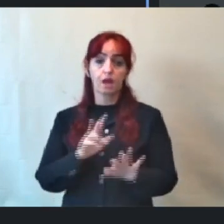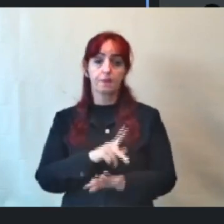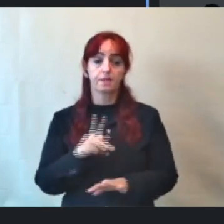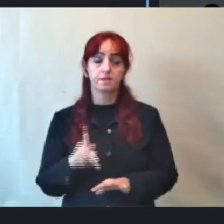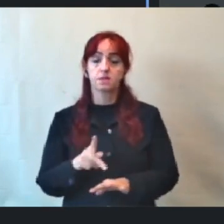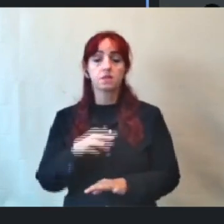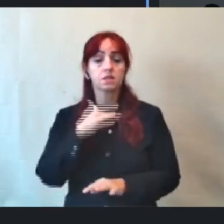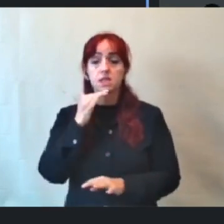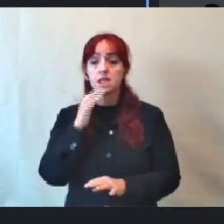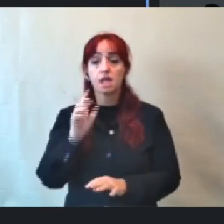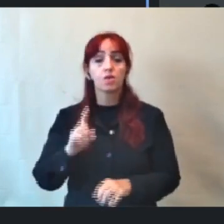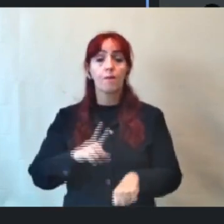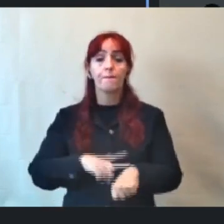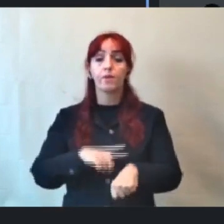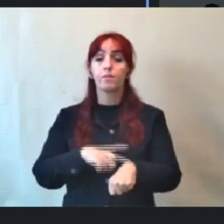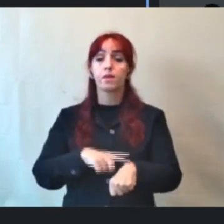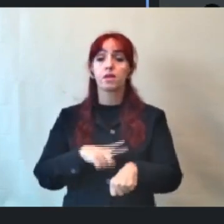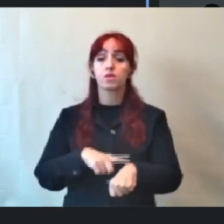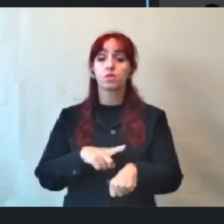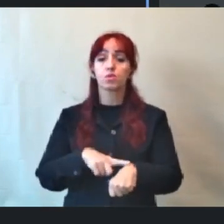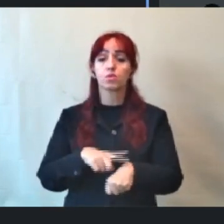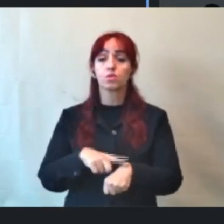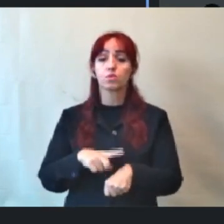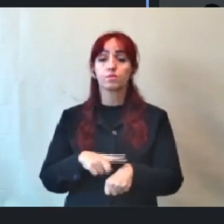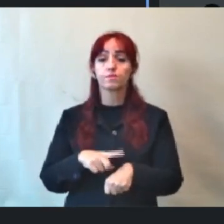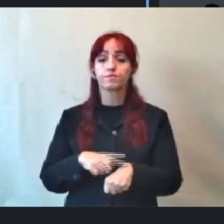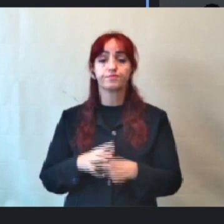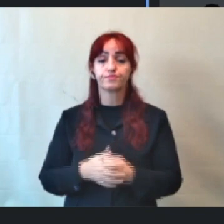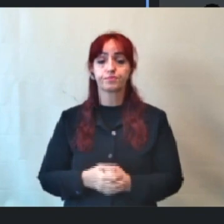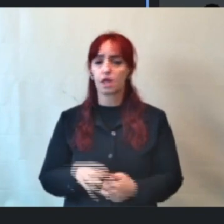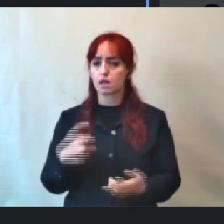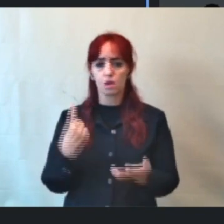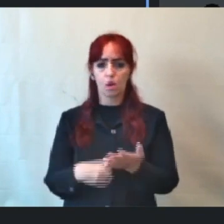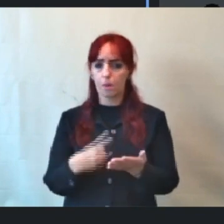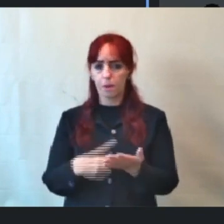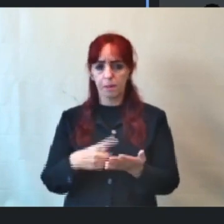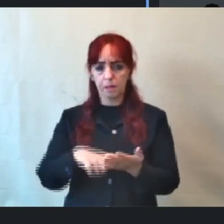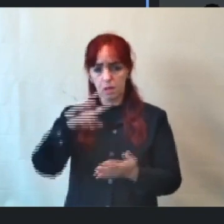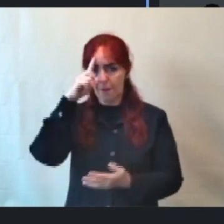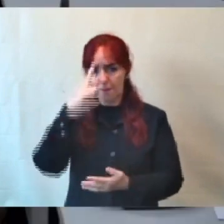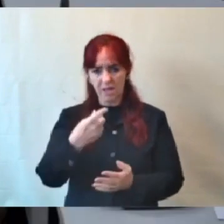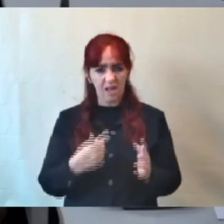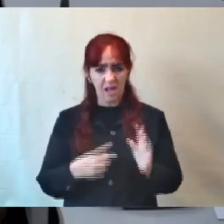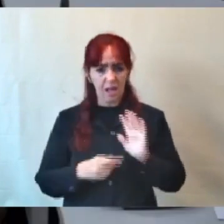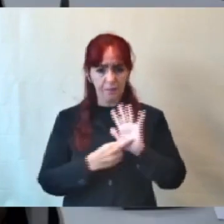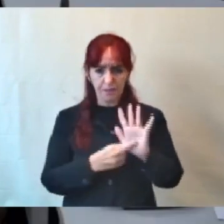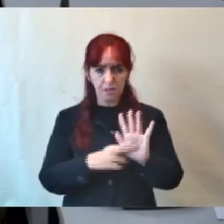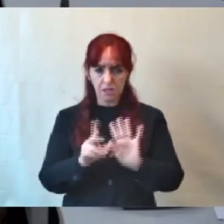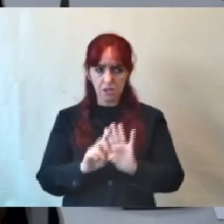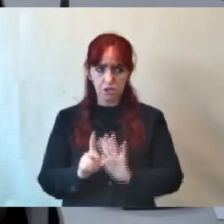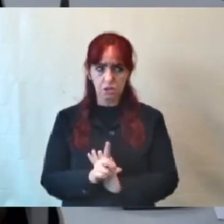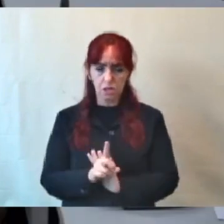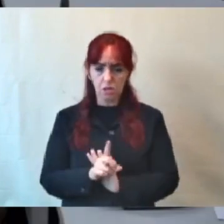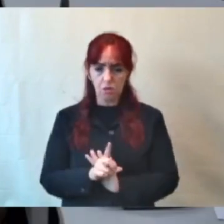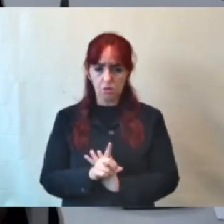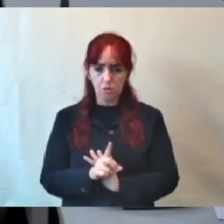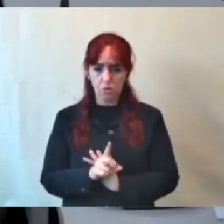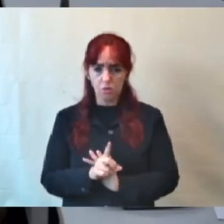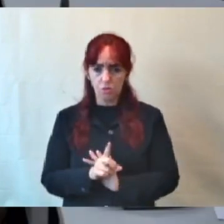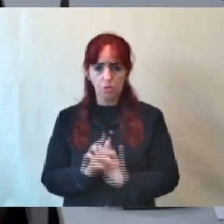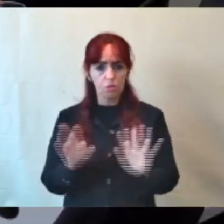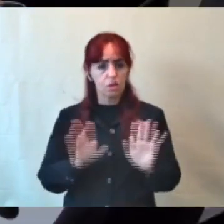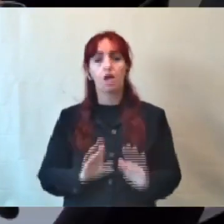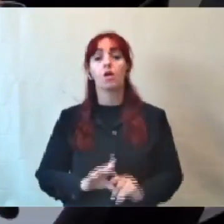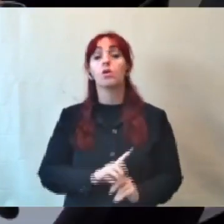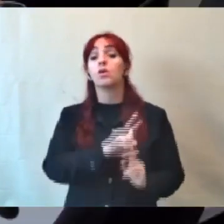momento ele se comprometeu a mandar alguém para representá-lo? Não, inclusive no dia 9 de fevereiro